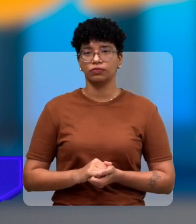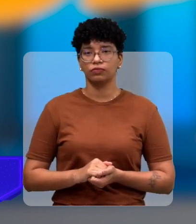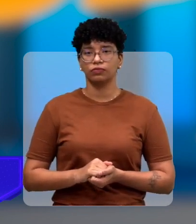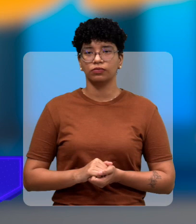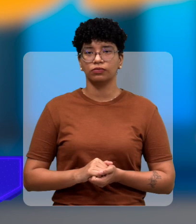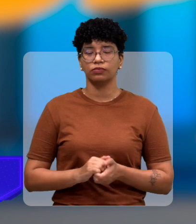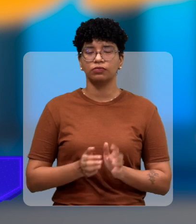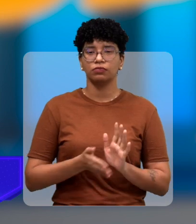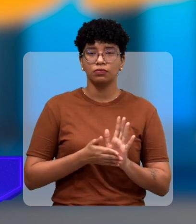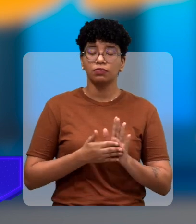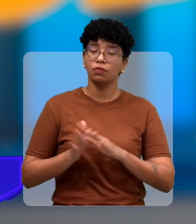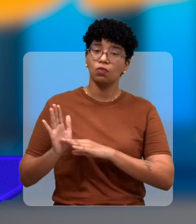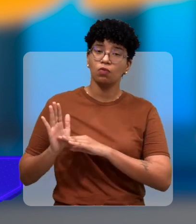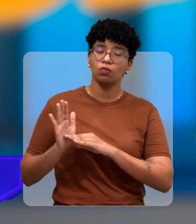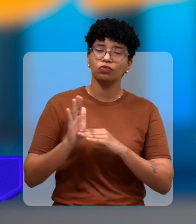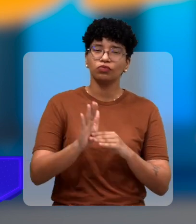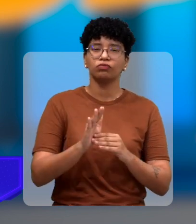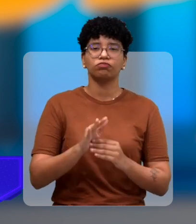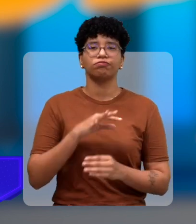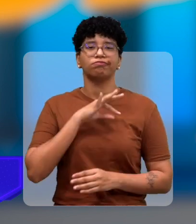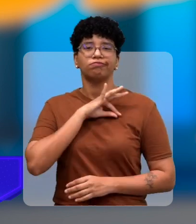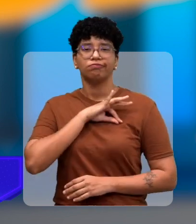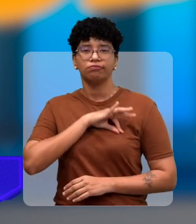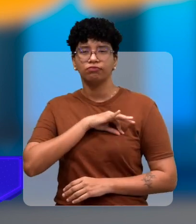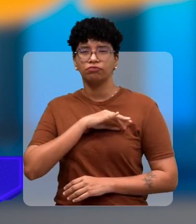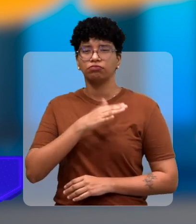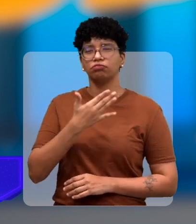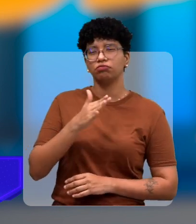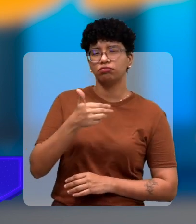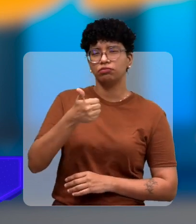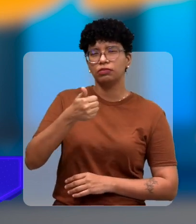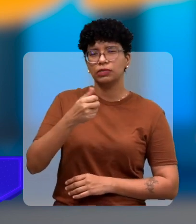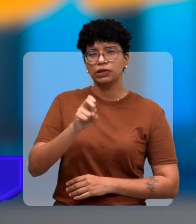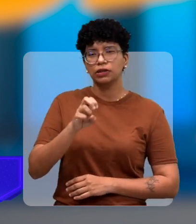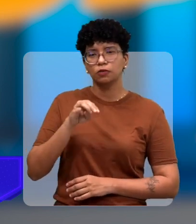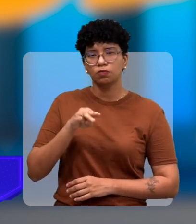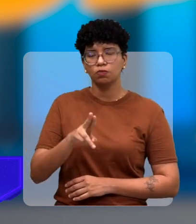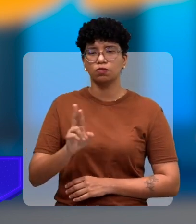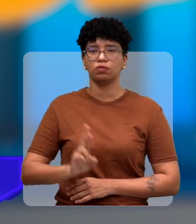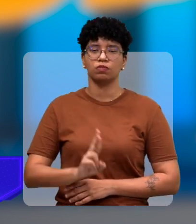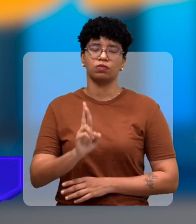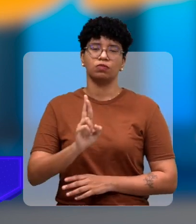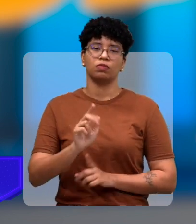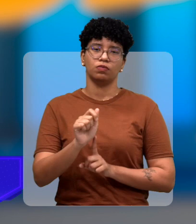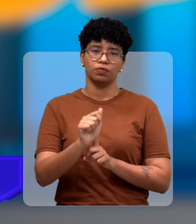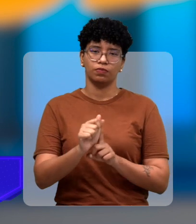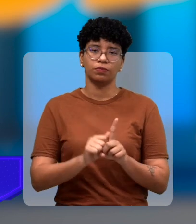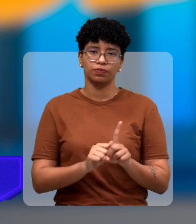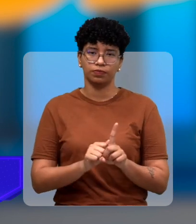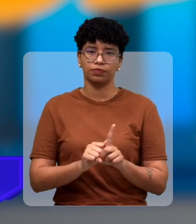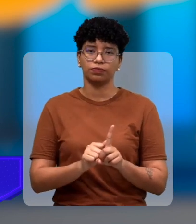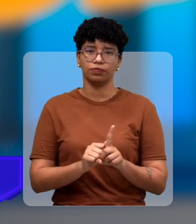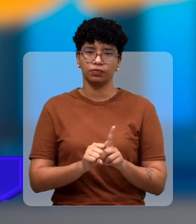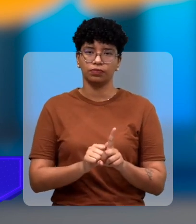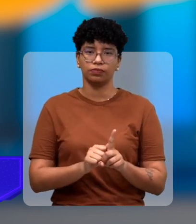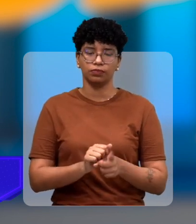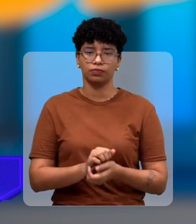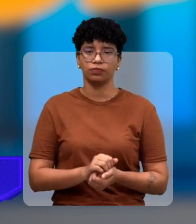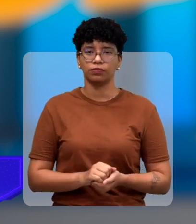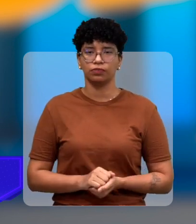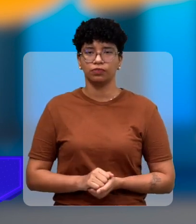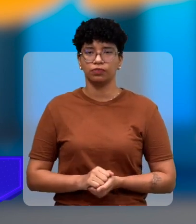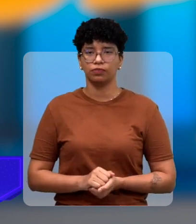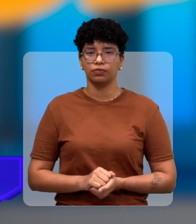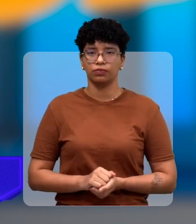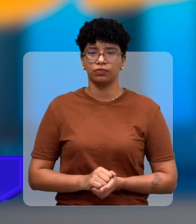renda, né? Que chega até 15 mil reais por mês, onde a gente